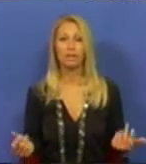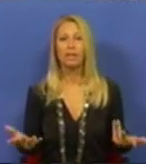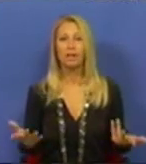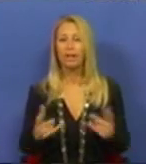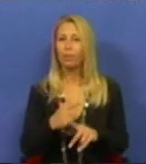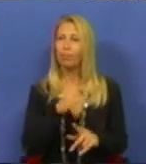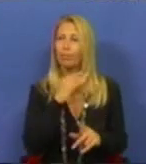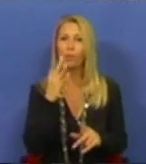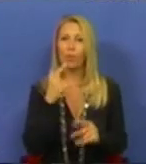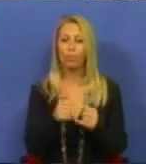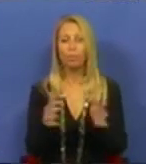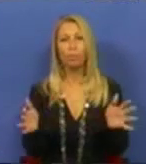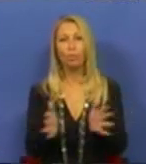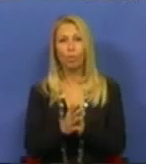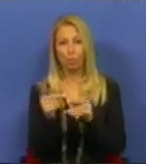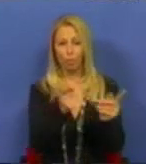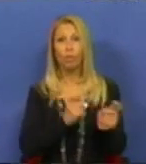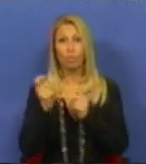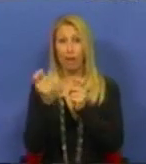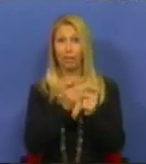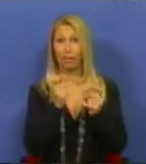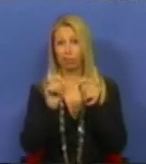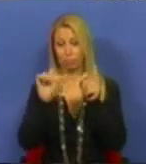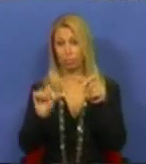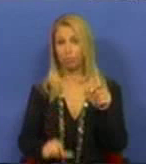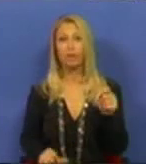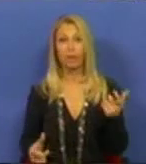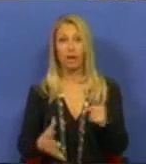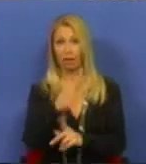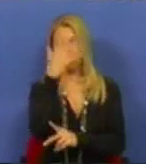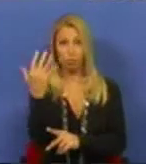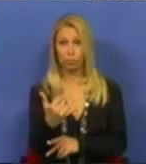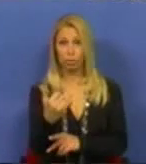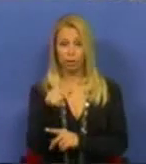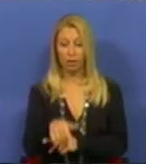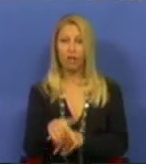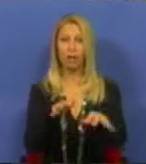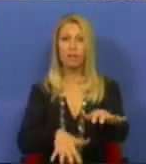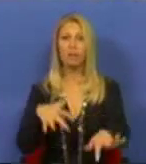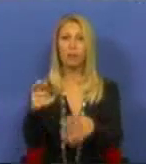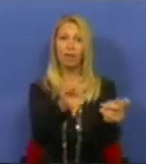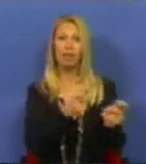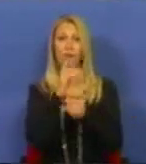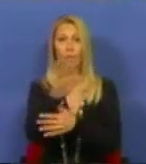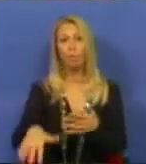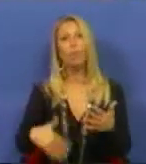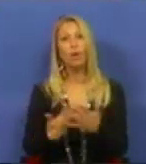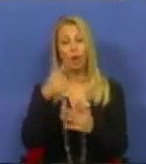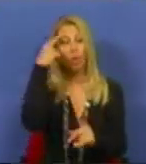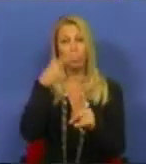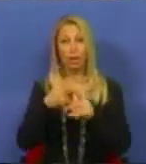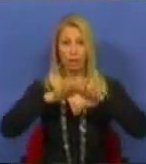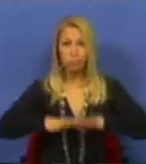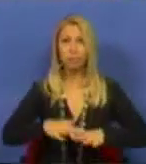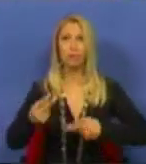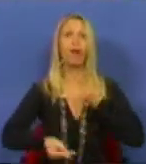todo este debate é que na segunda vez que a Assembleia discute propostas no sentido de suspender